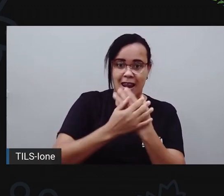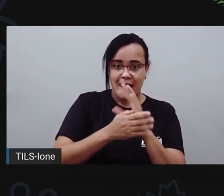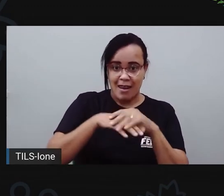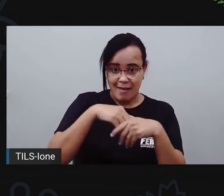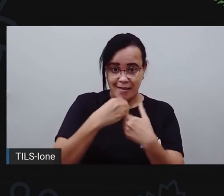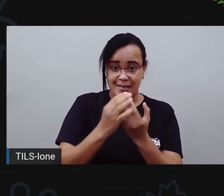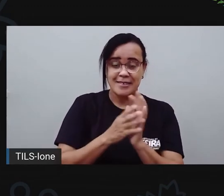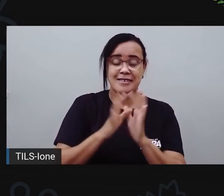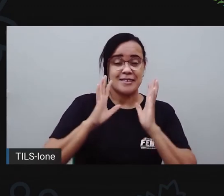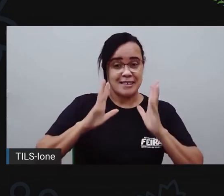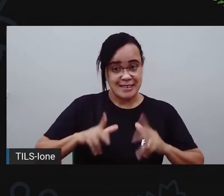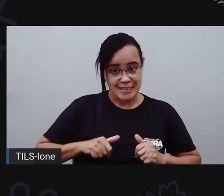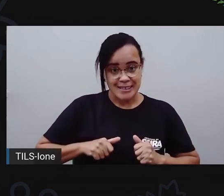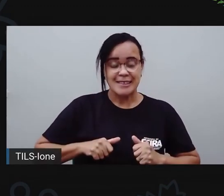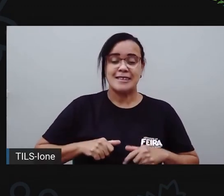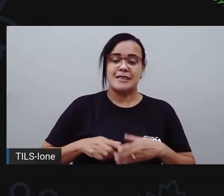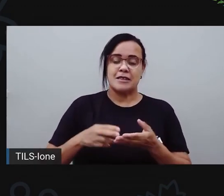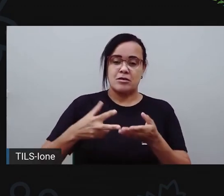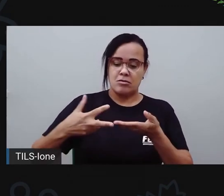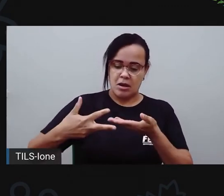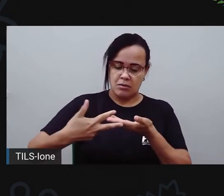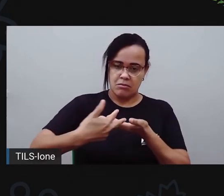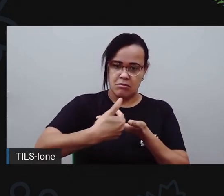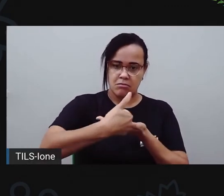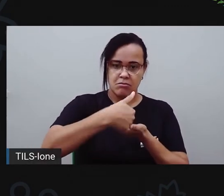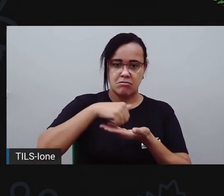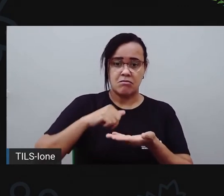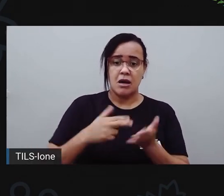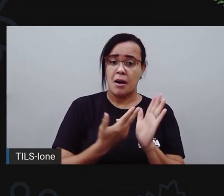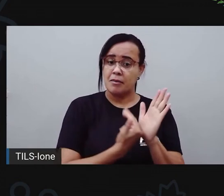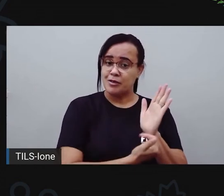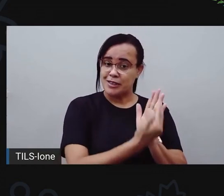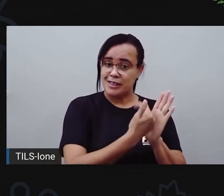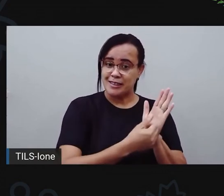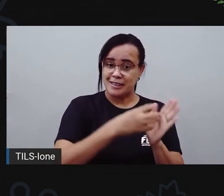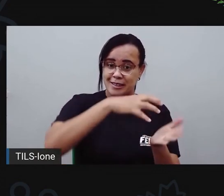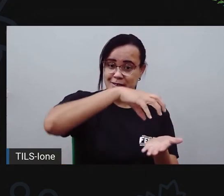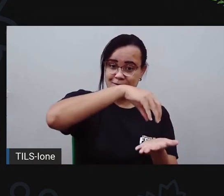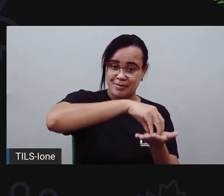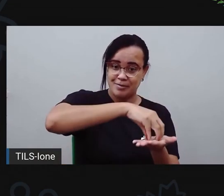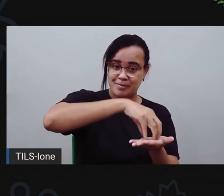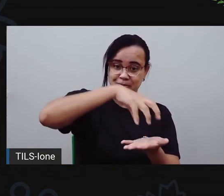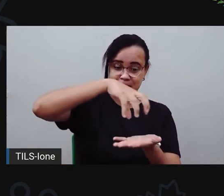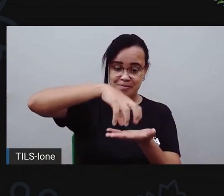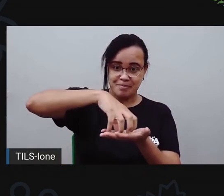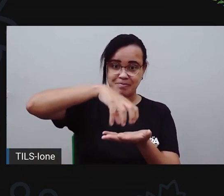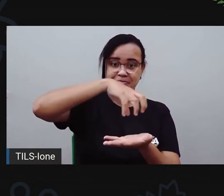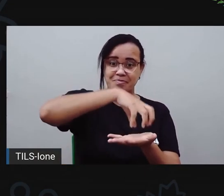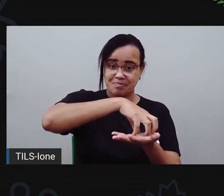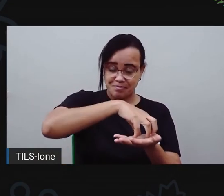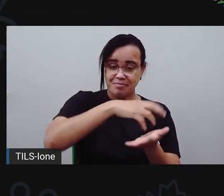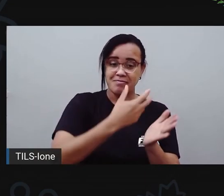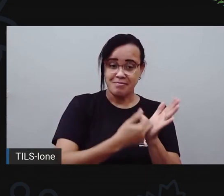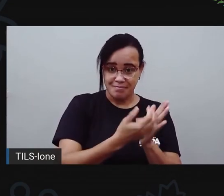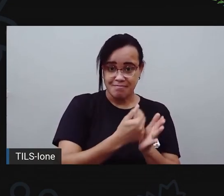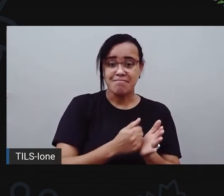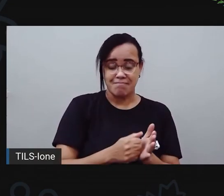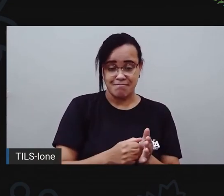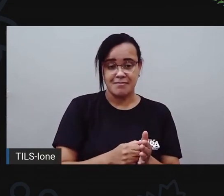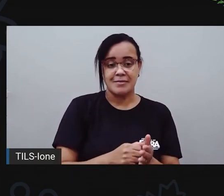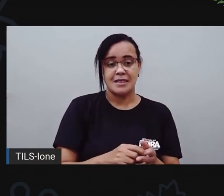faz de cortador. Serve bastante também, como a PRO falou, copos, né? De diversos tamanhos.